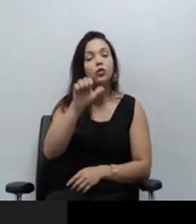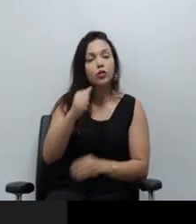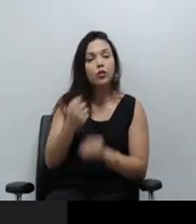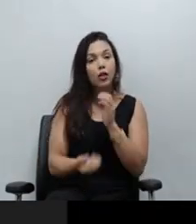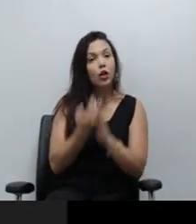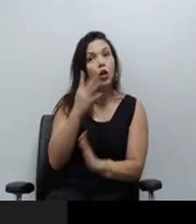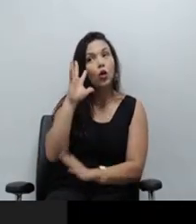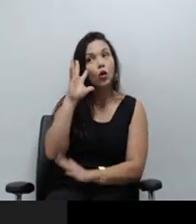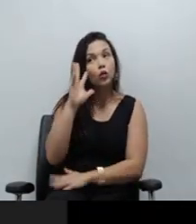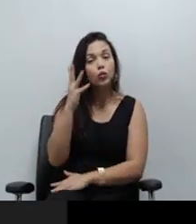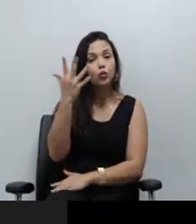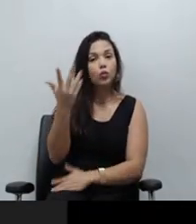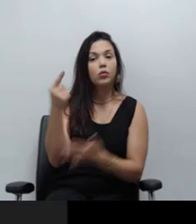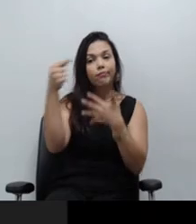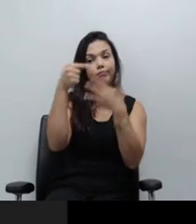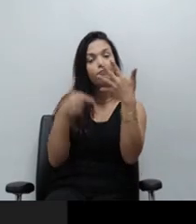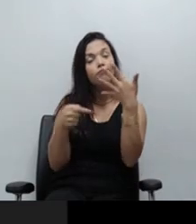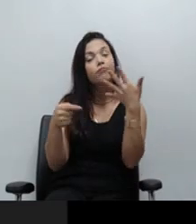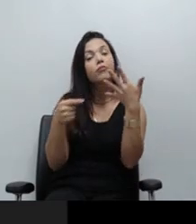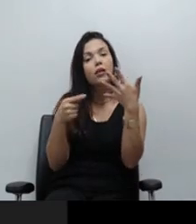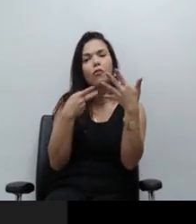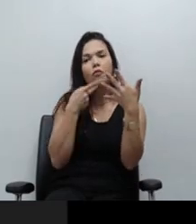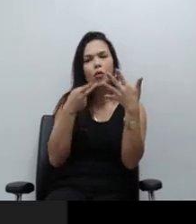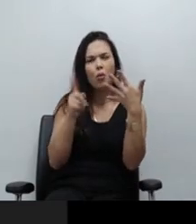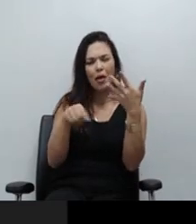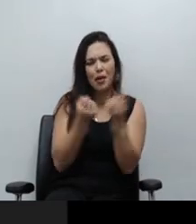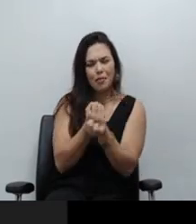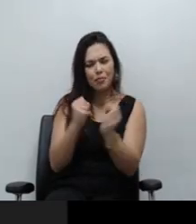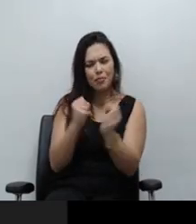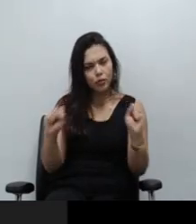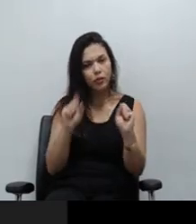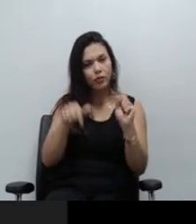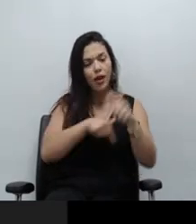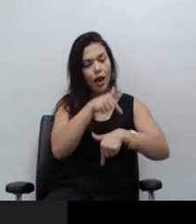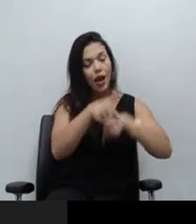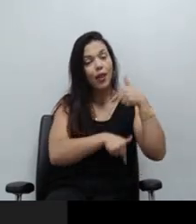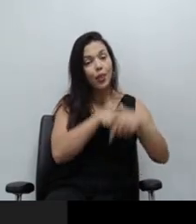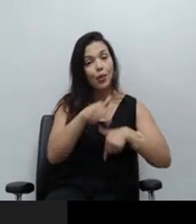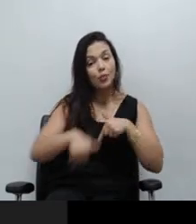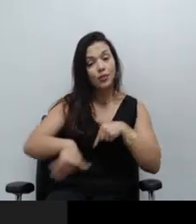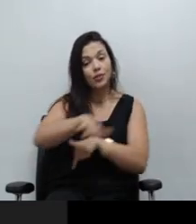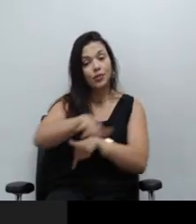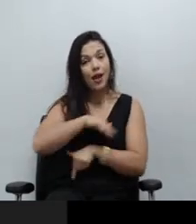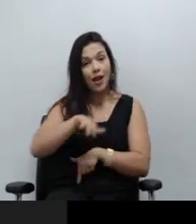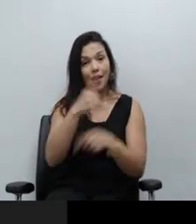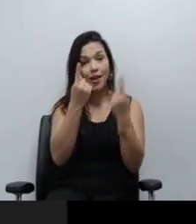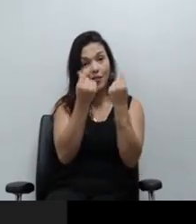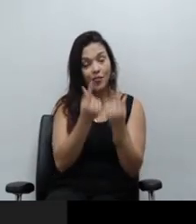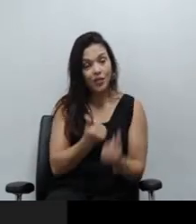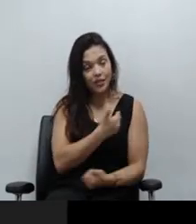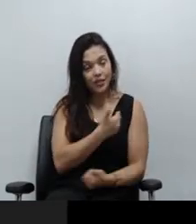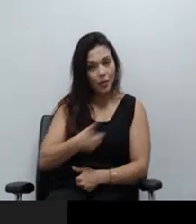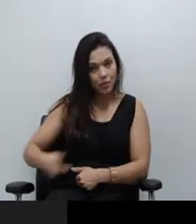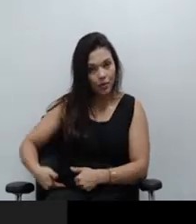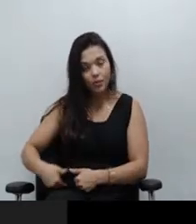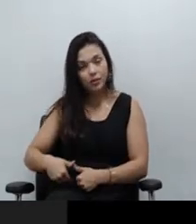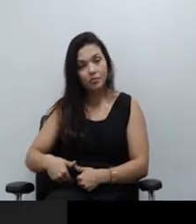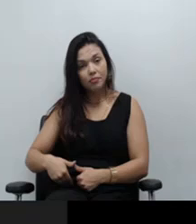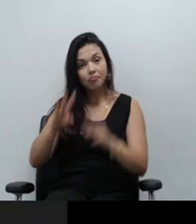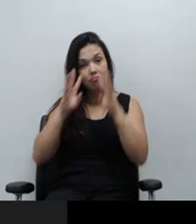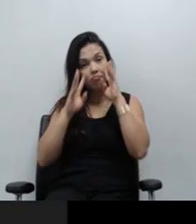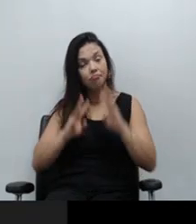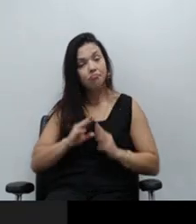hipóteses onde isso fosse impossível, acumulando-se a atribuição com a área da fazenda pública. Não fomos ouvidos.